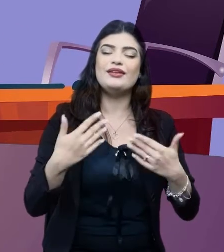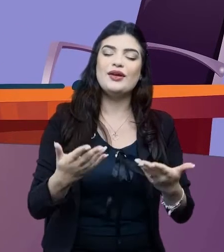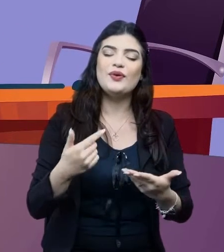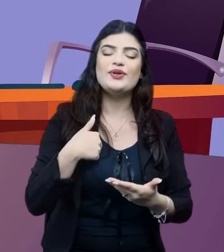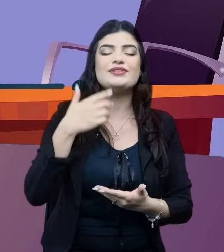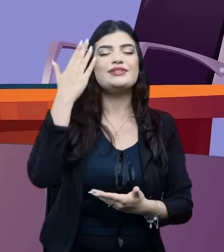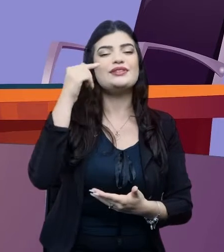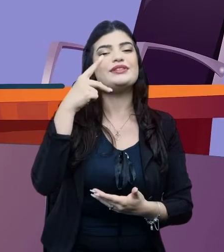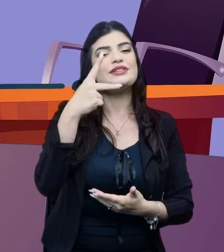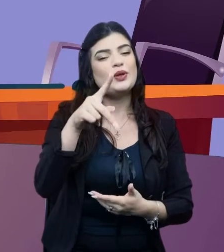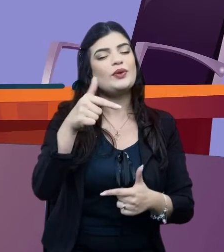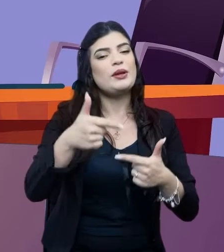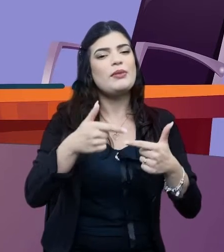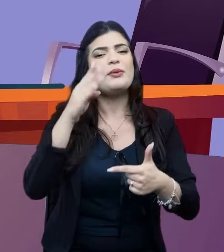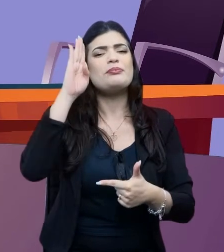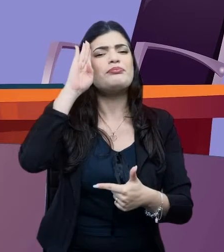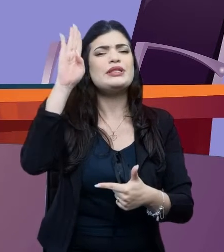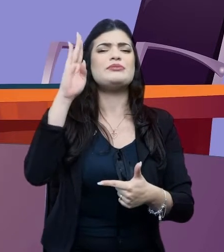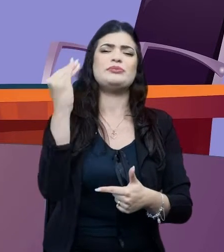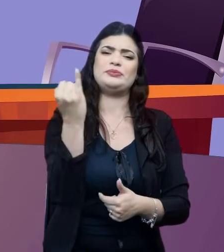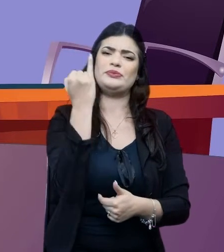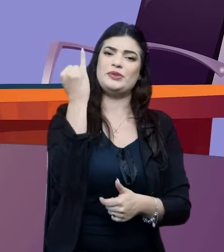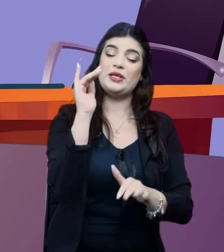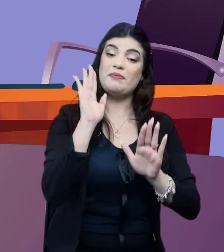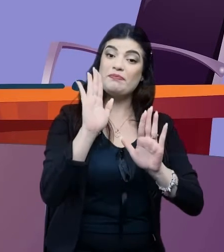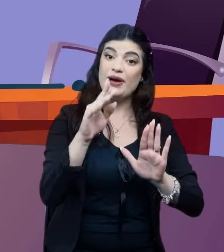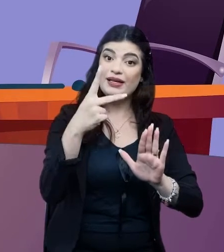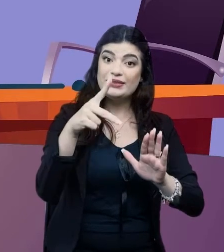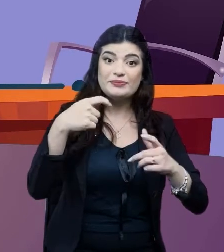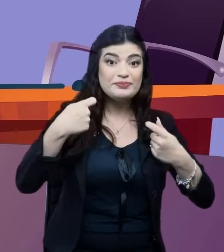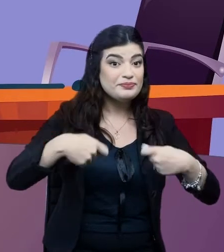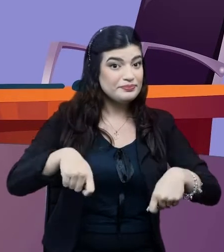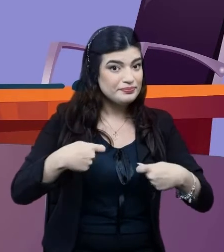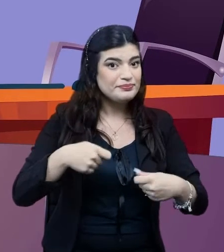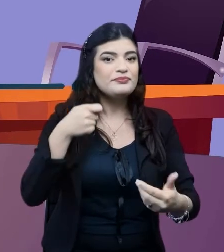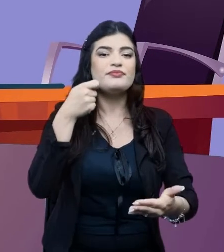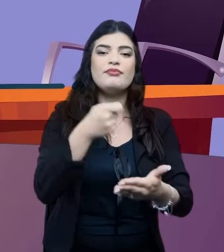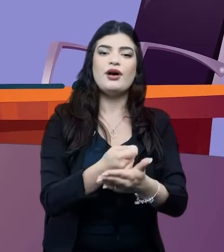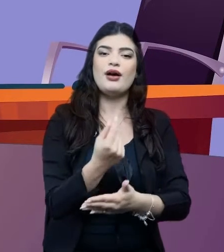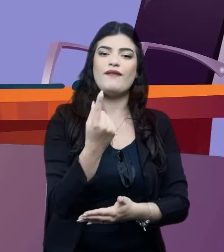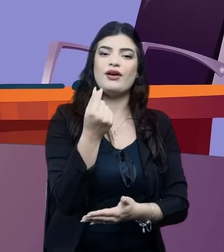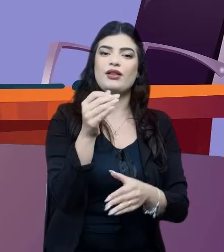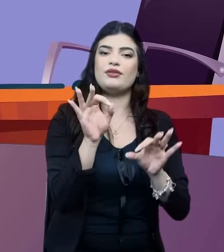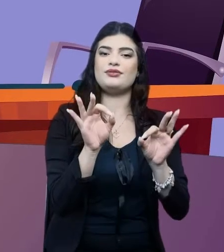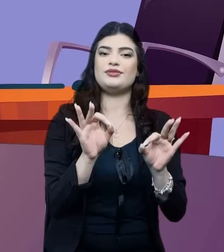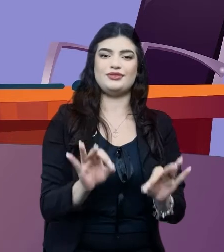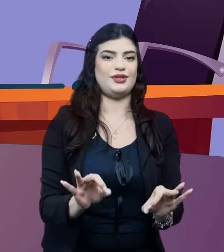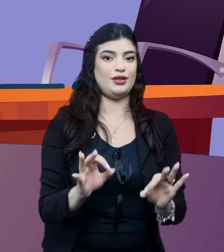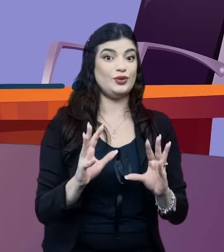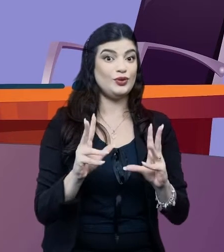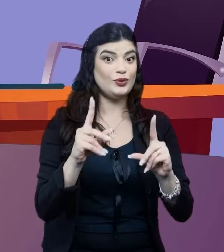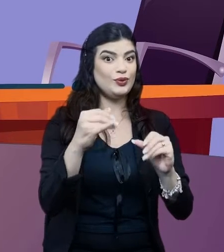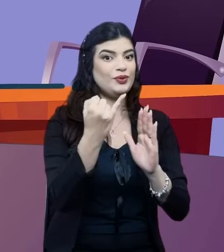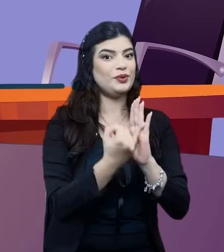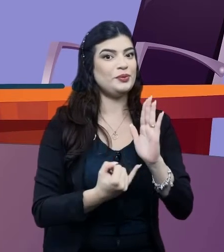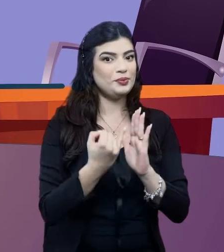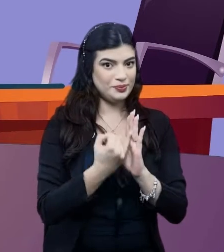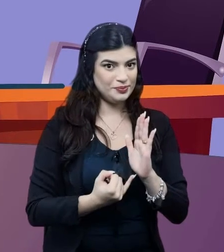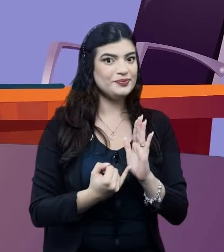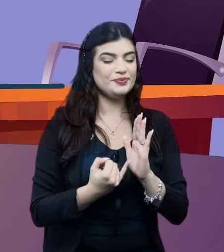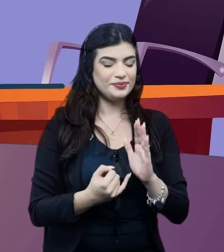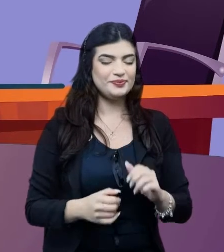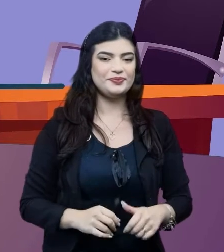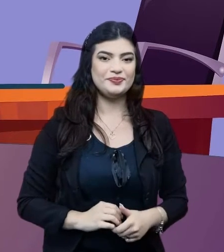Eu entendo que o seu trabalho é uma prioridade, mas para isso é necessário o pagamento do valor correto de todos os seus